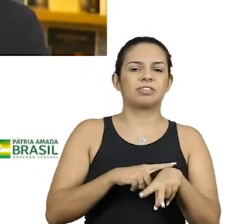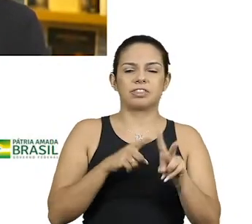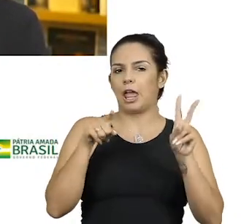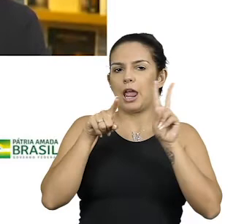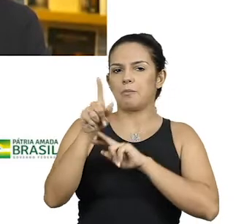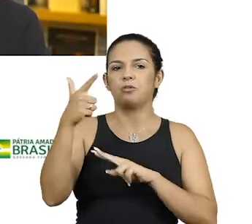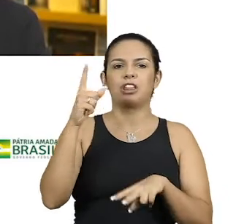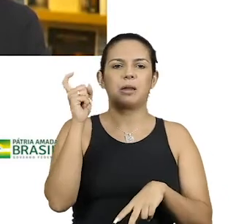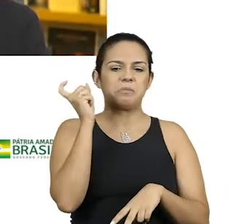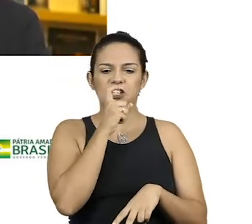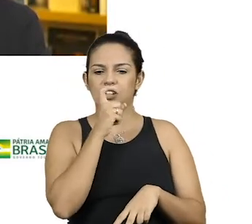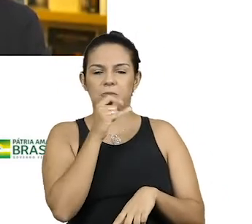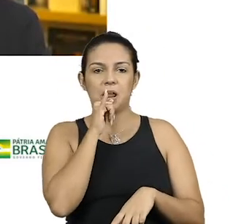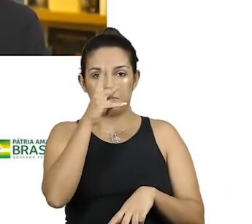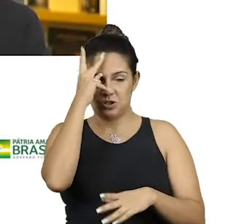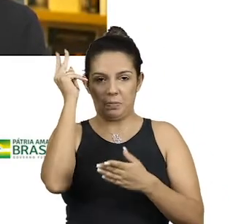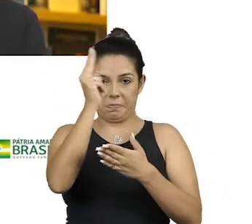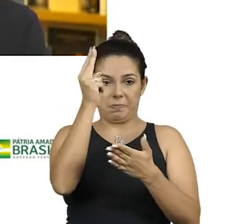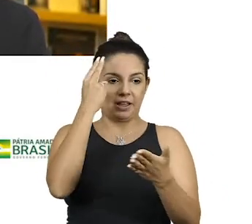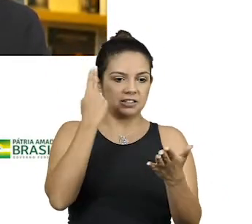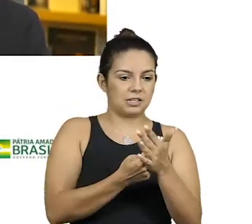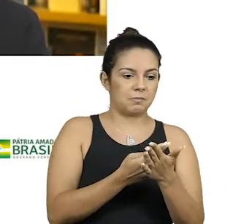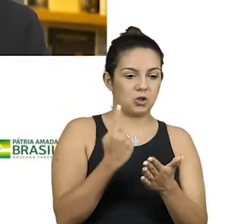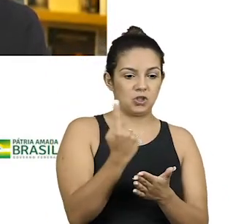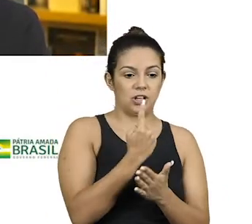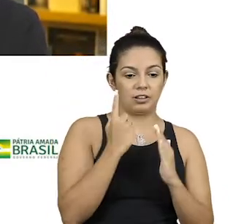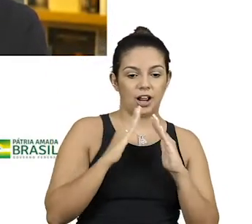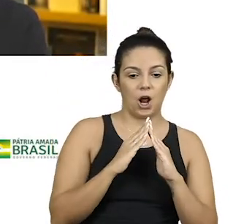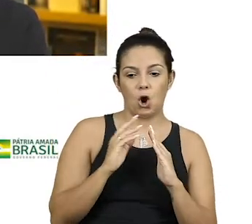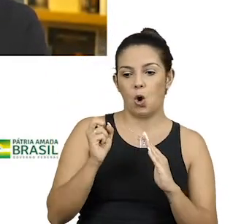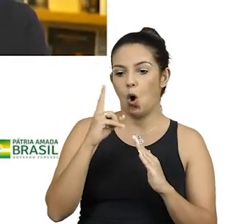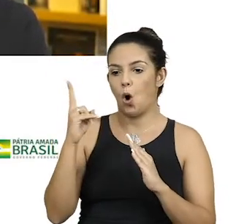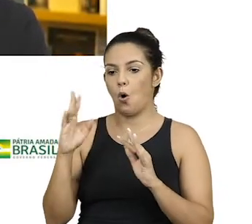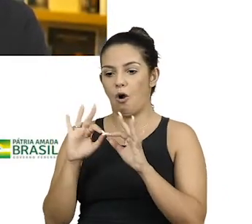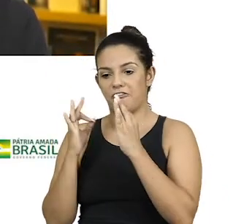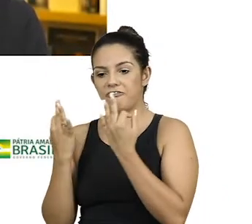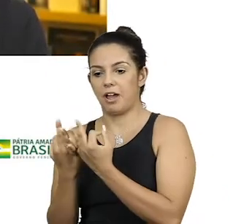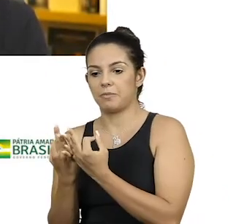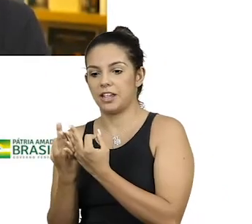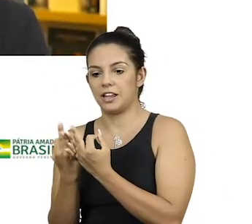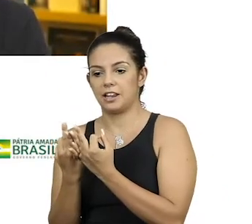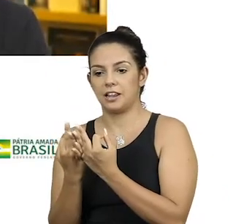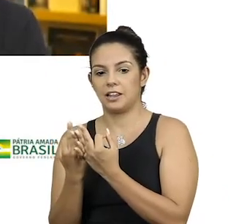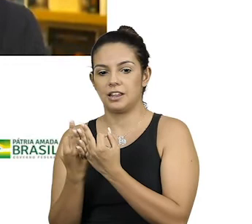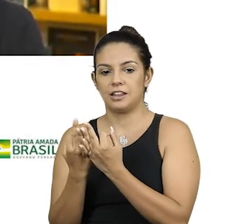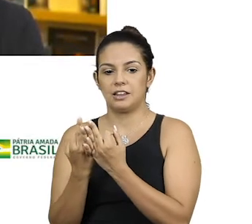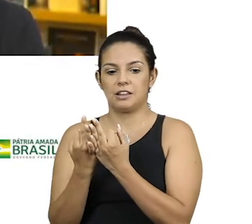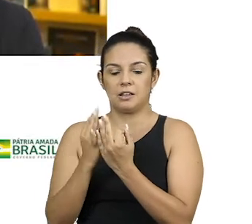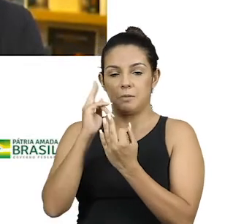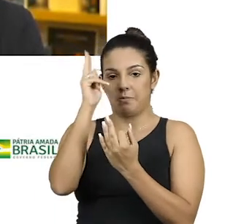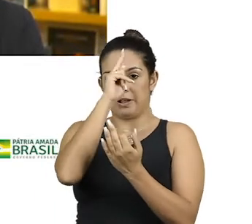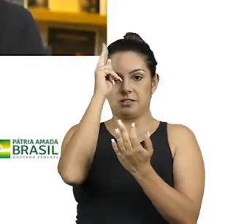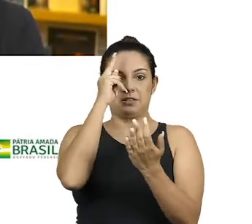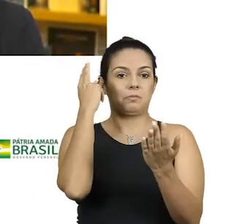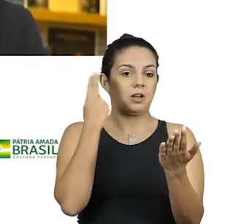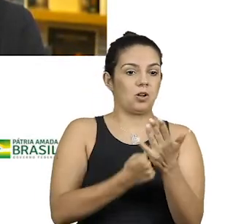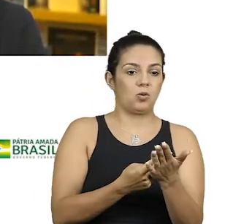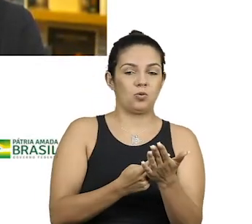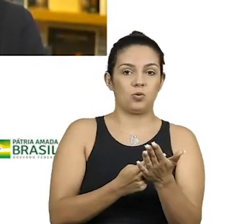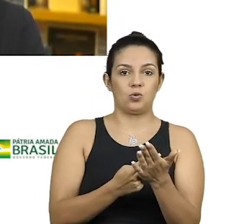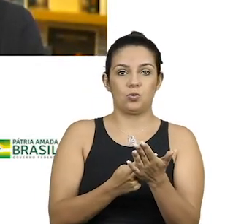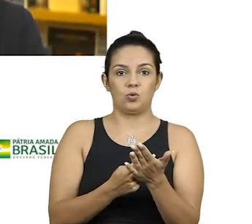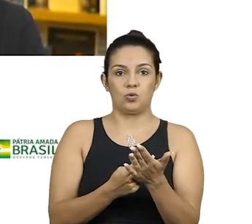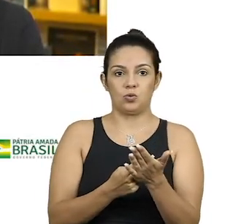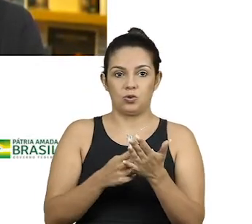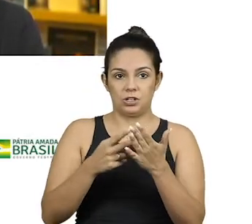passando mal dentro de casa, solitária, ou dividindo uma vida com os familiares de forma que nunca